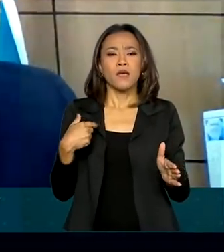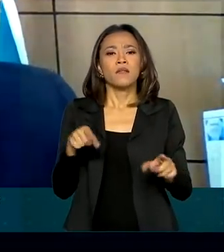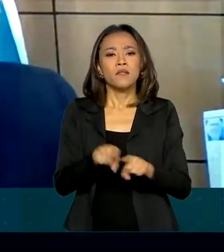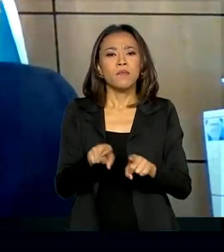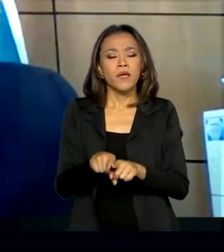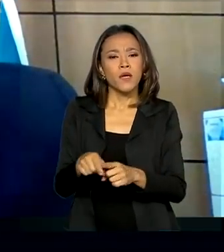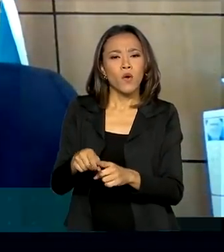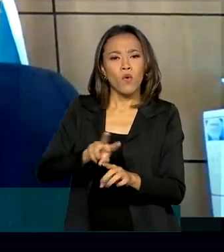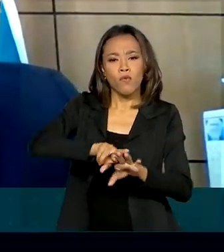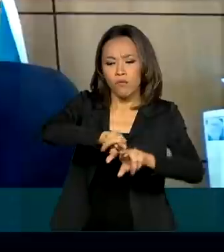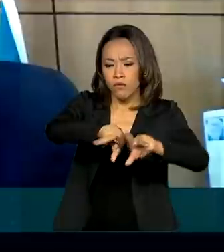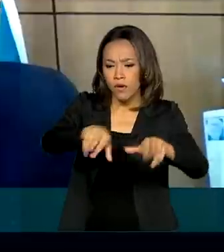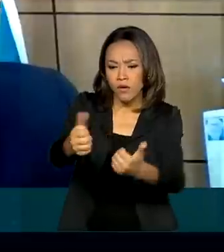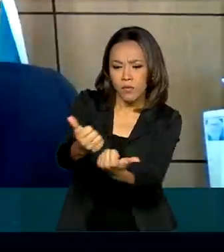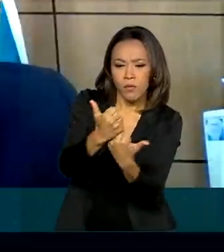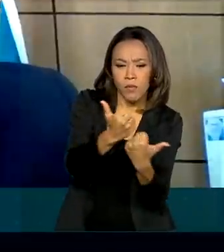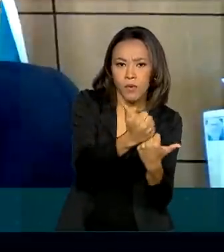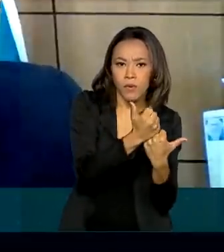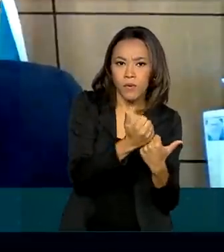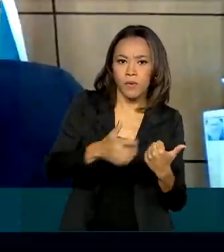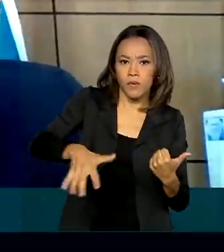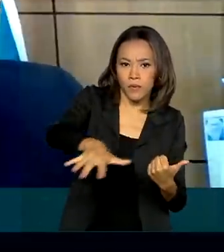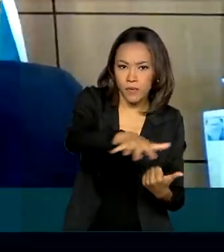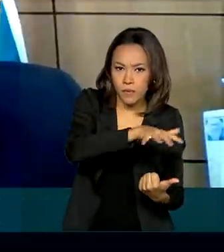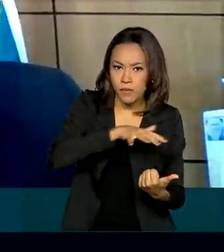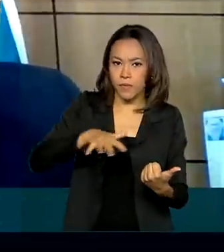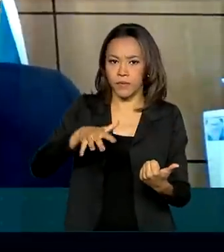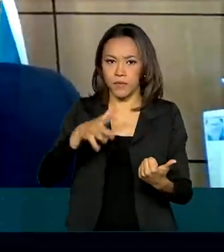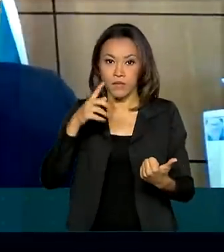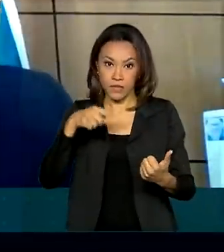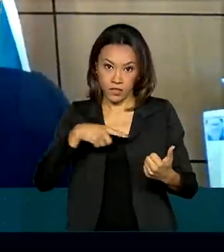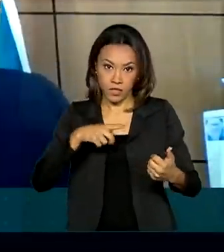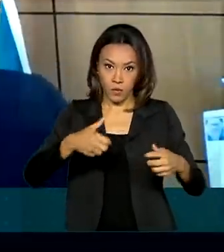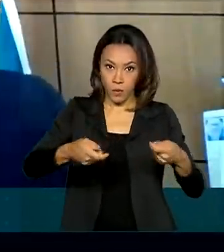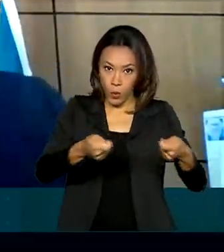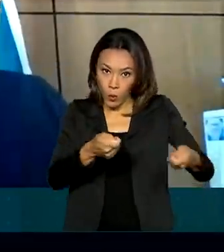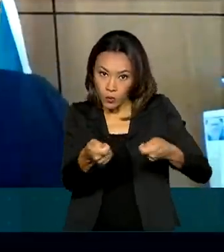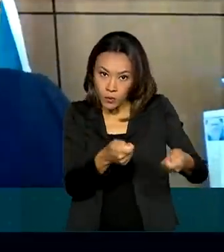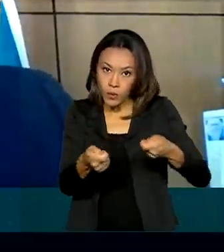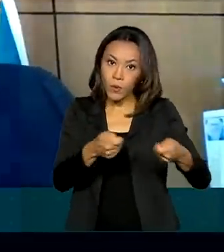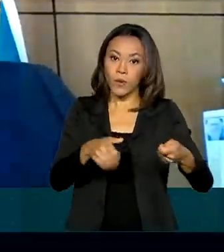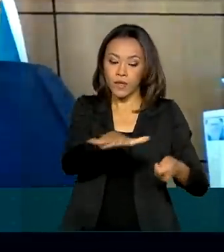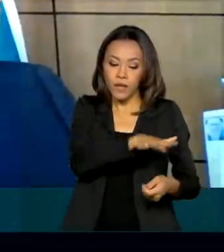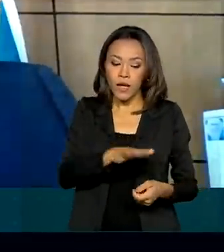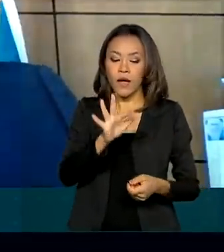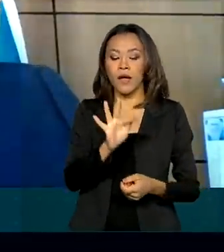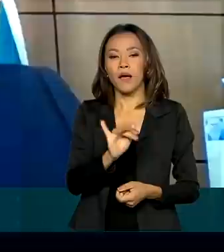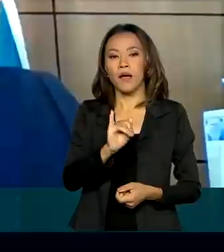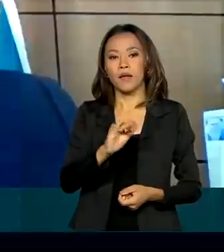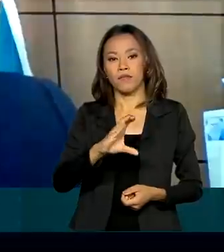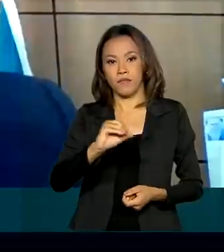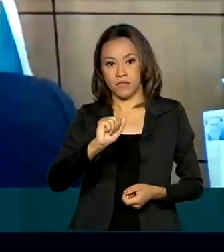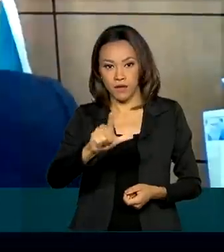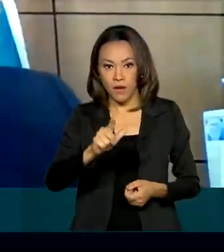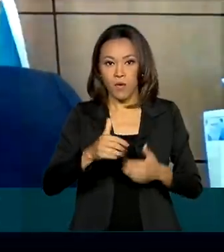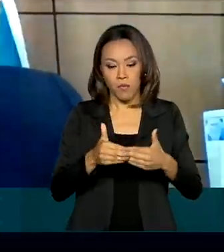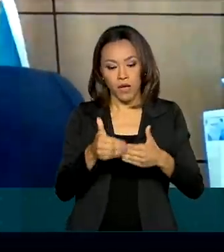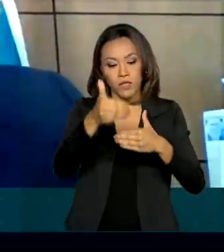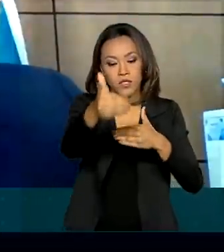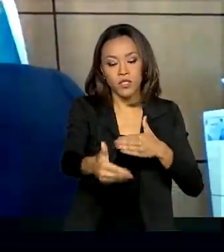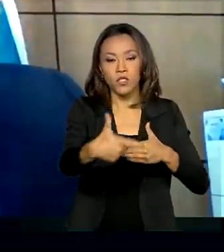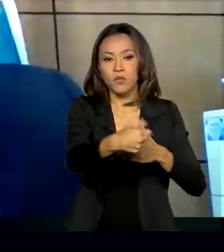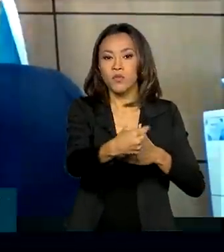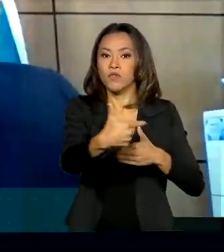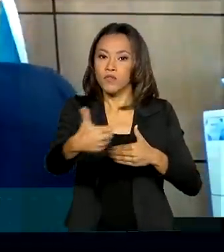consolidação fiscal, com a busca de equilíbrio fiscal, caminharmos para 2021 em um